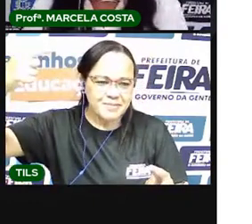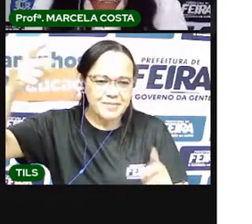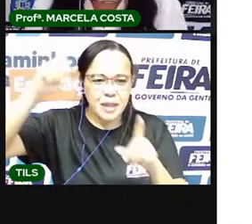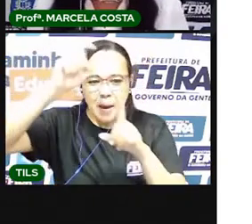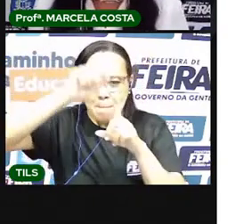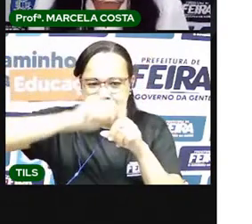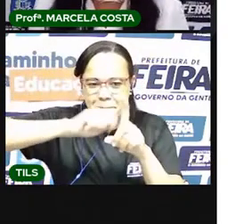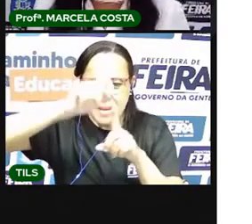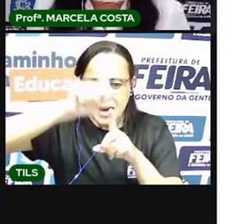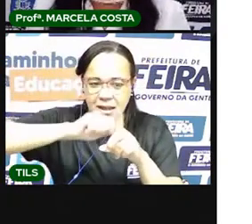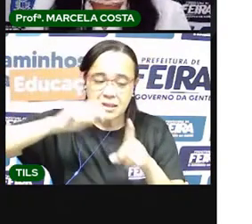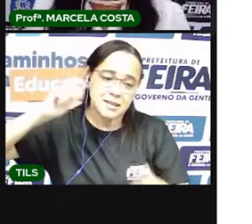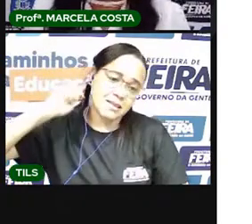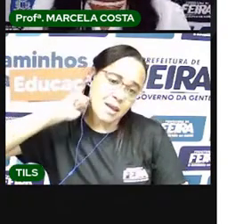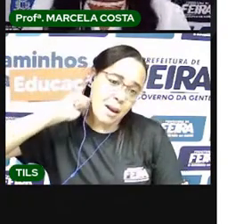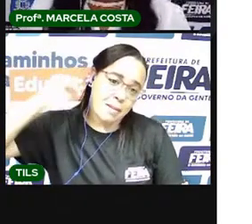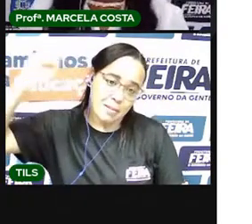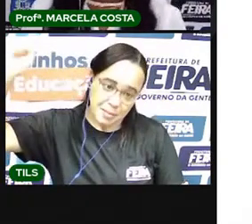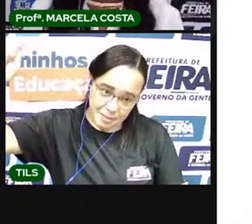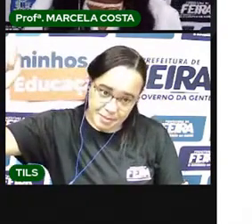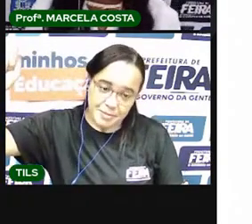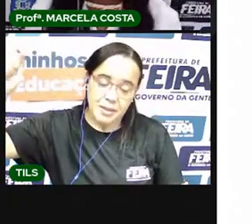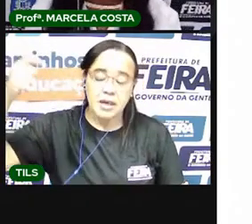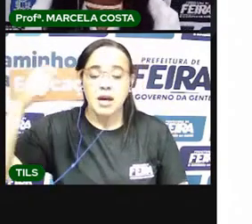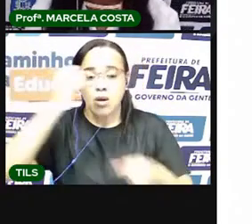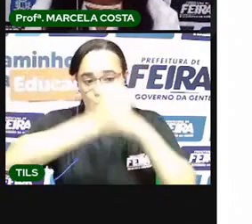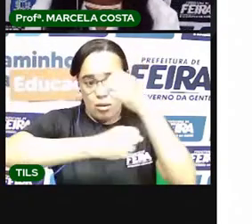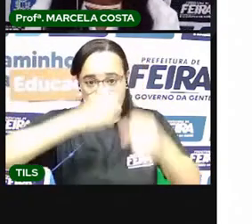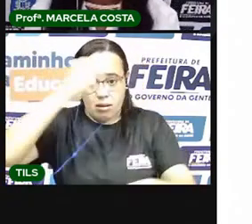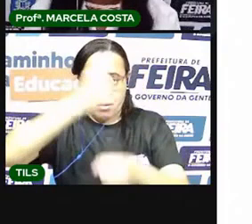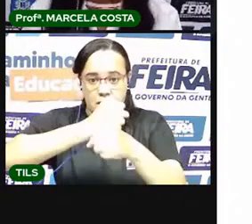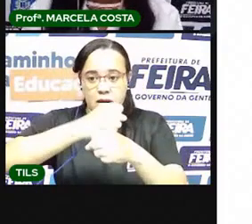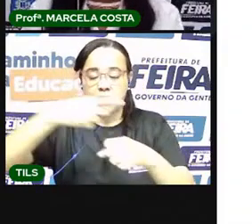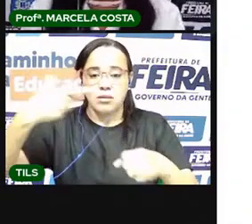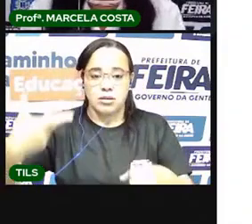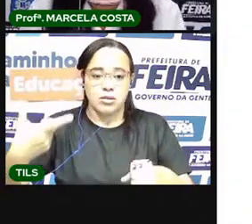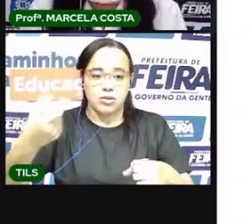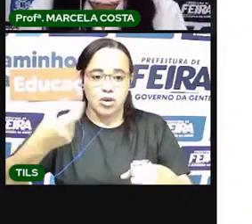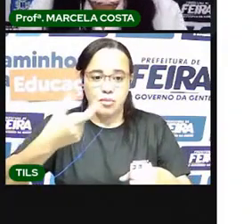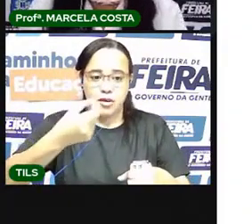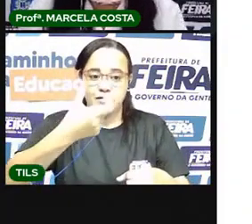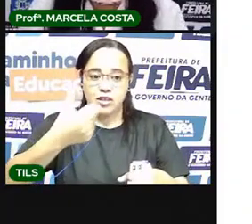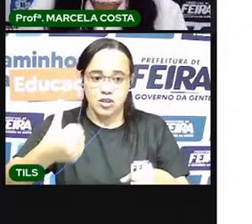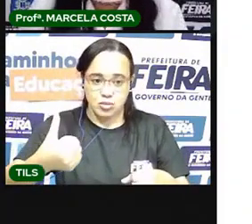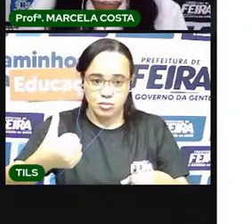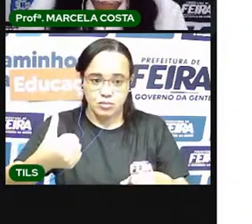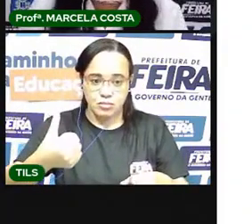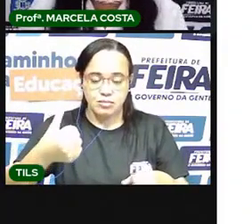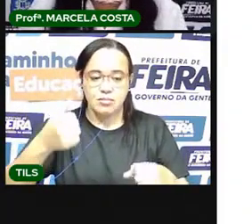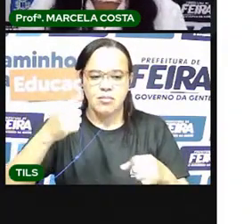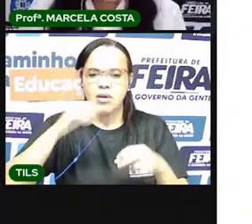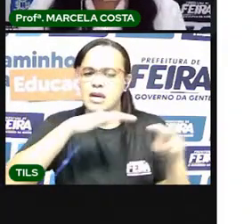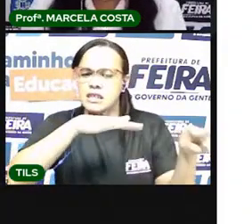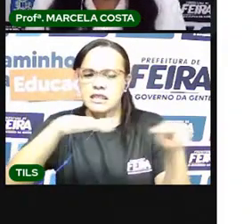A gente está no mês de abril de 2021 Sabe qual é o dia da semana?